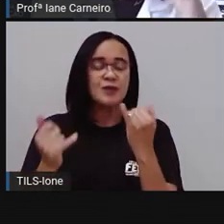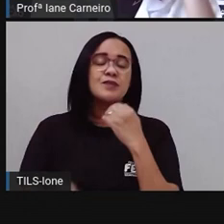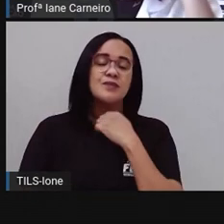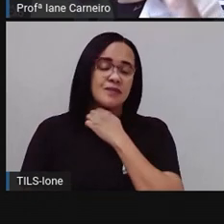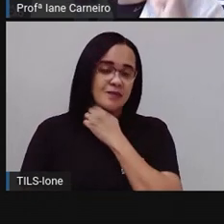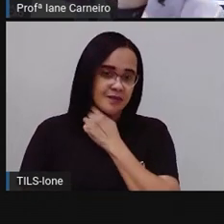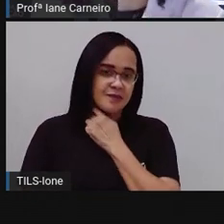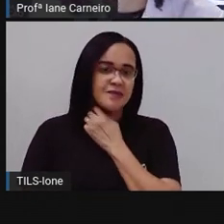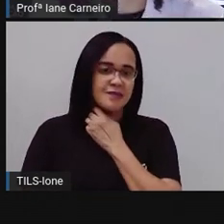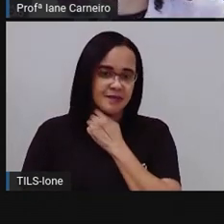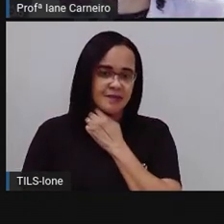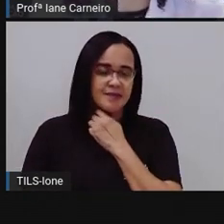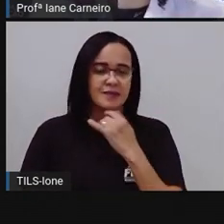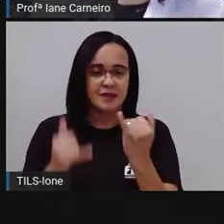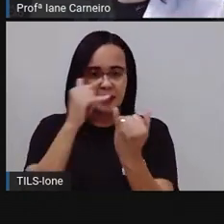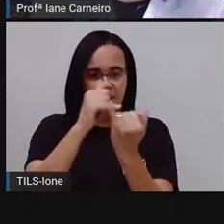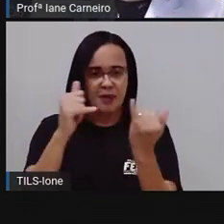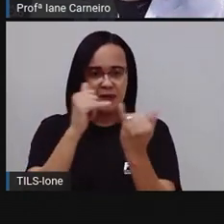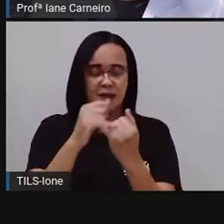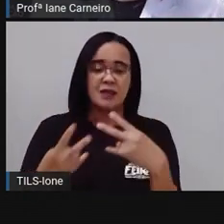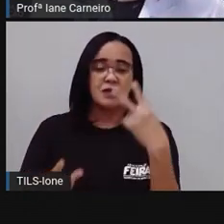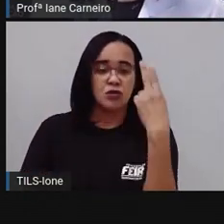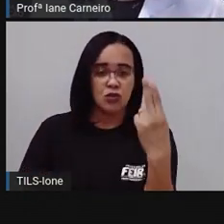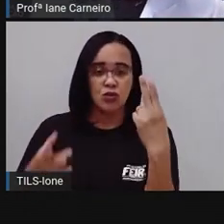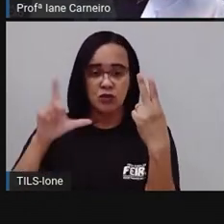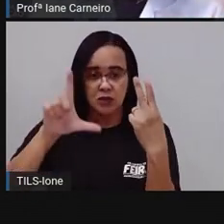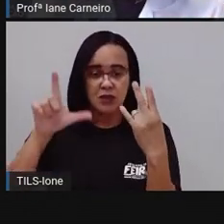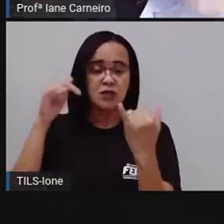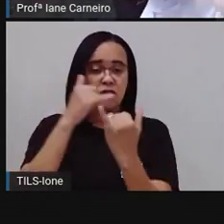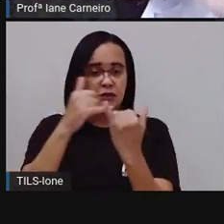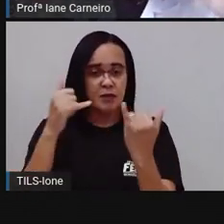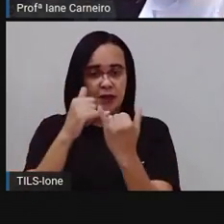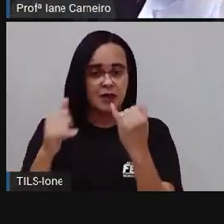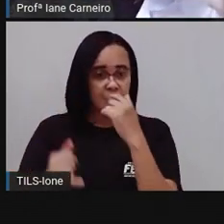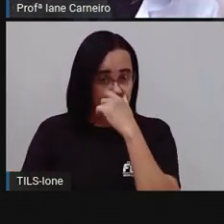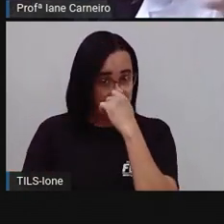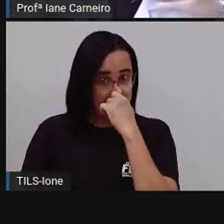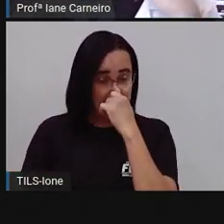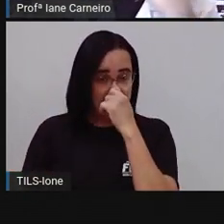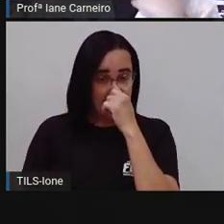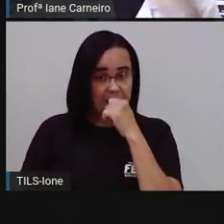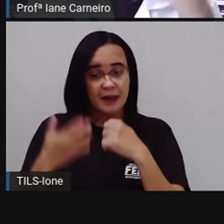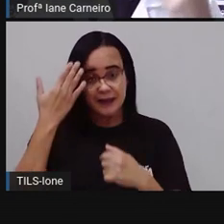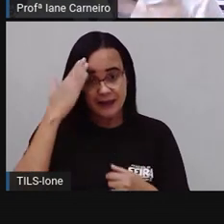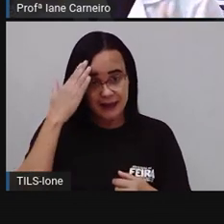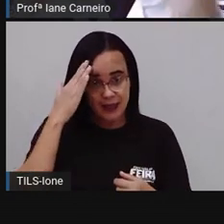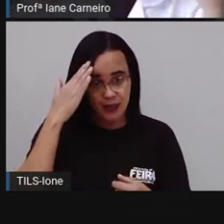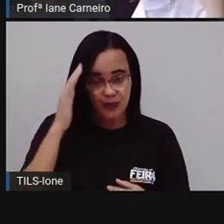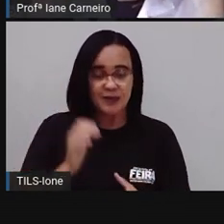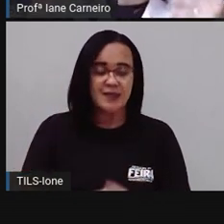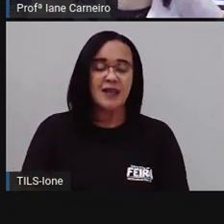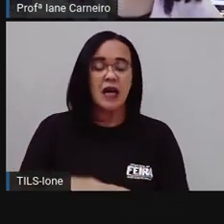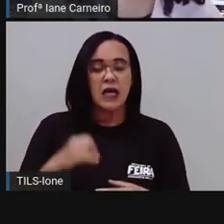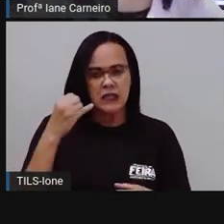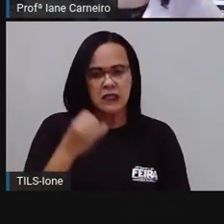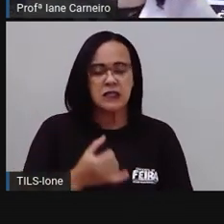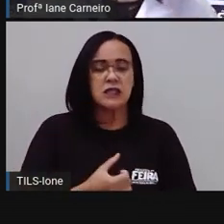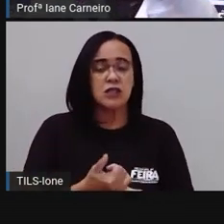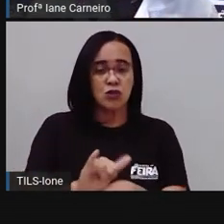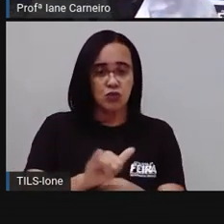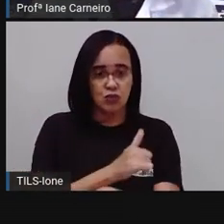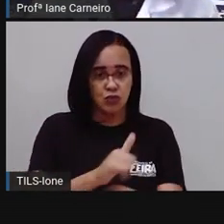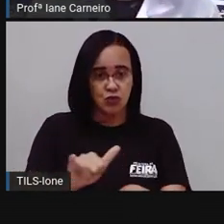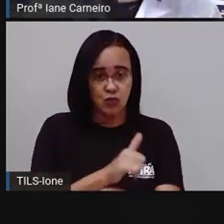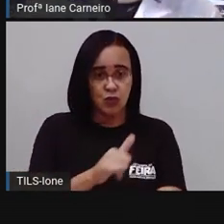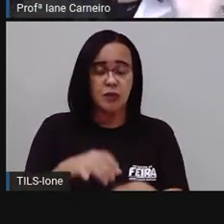é a metade do litro, tá certo? Ficou confuso? Se você estiver no YouTube, você volta pra você rever a explicação,